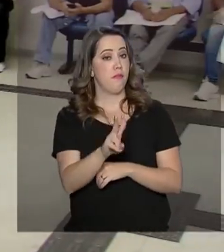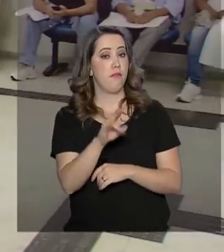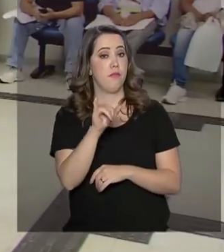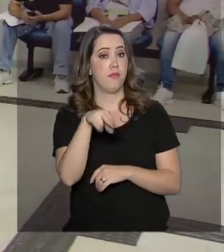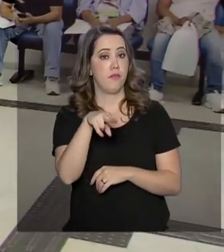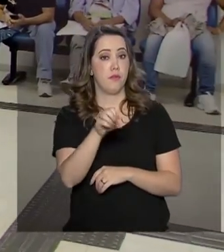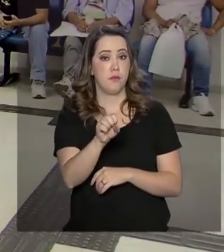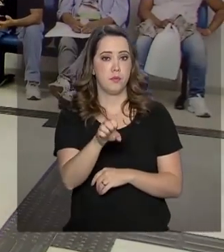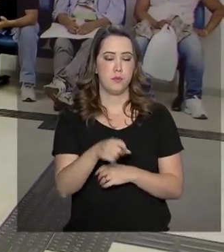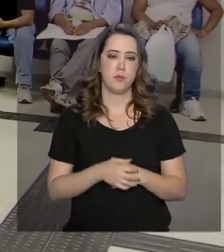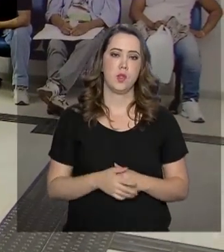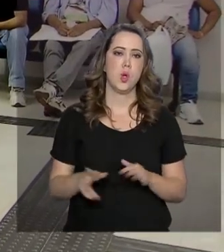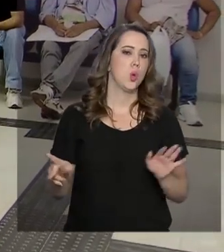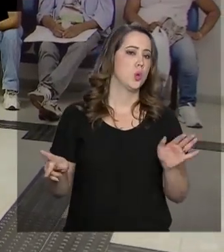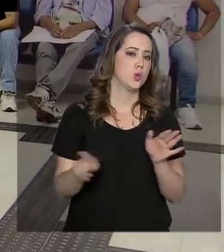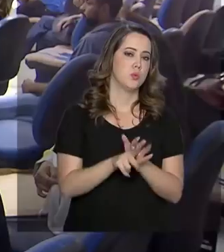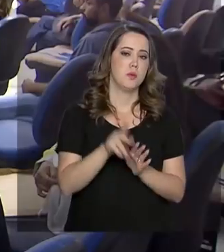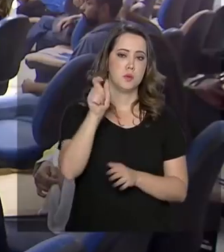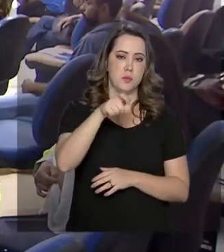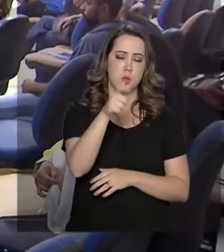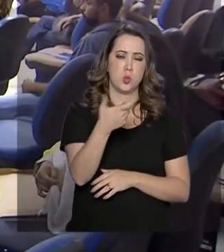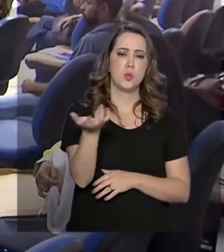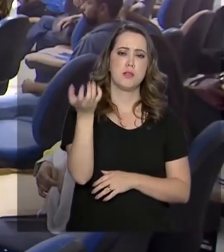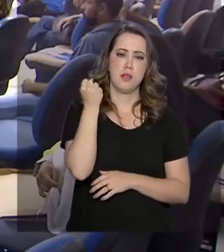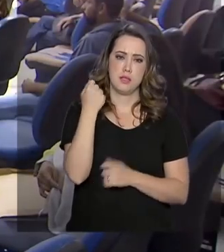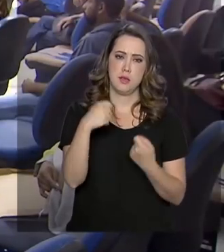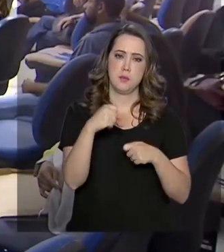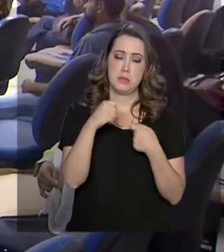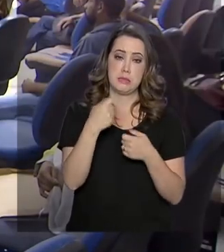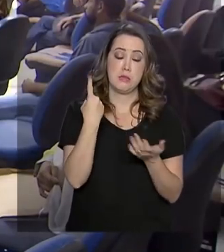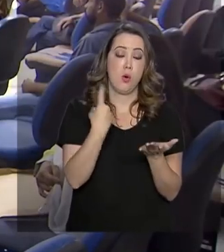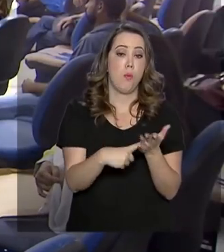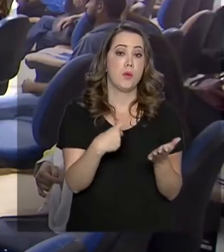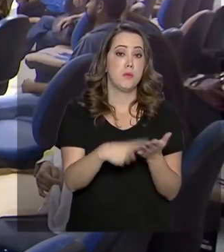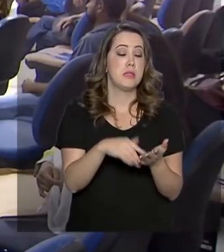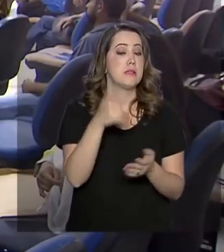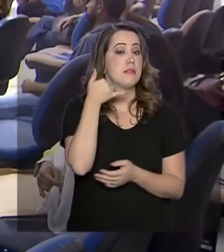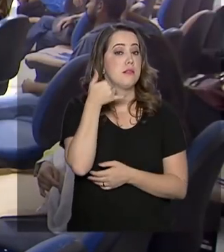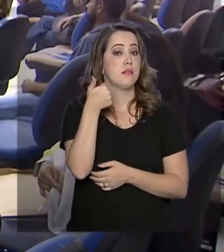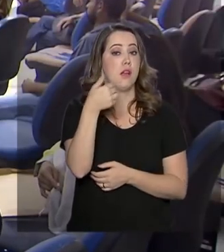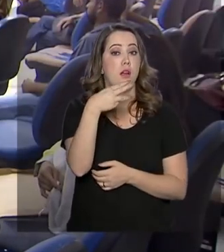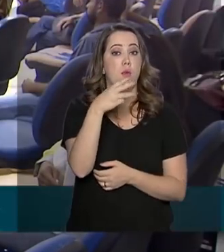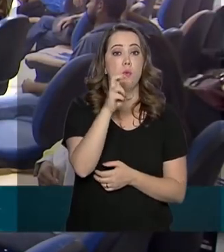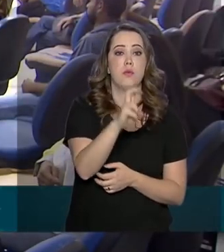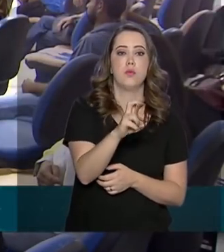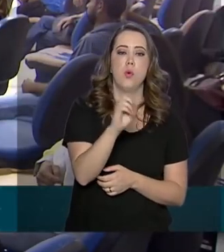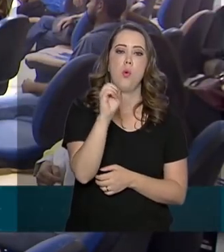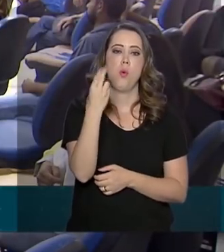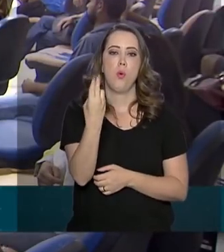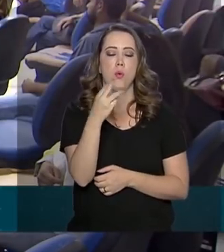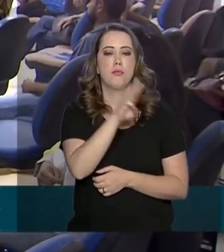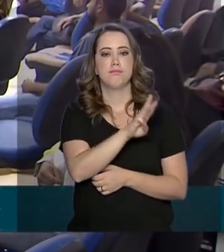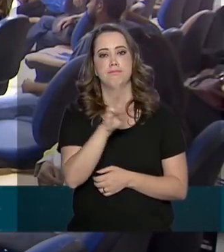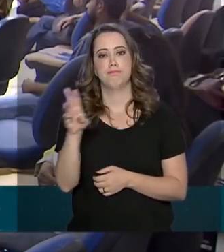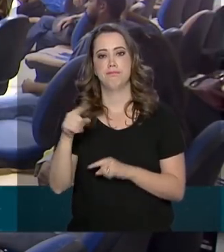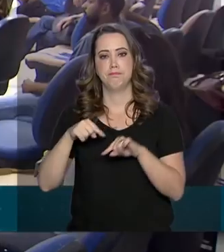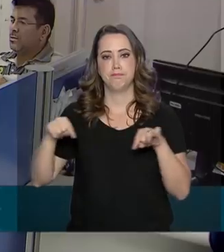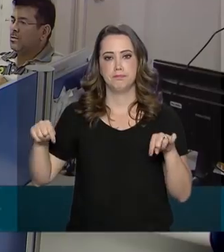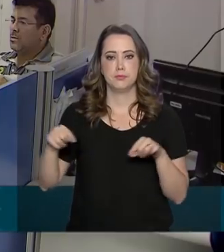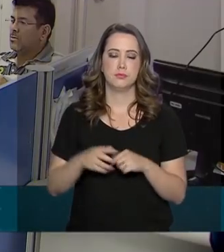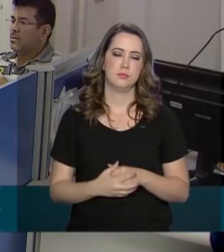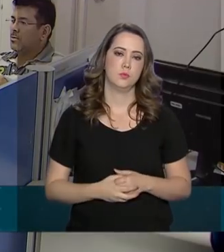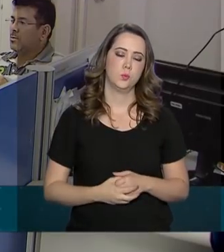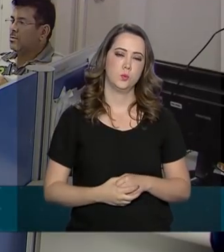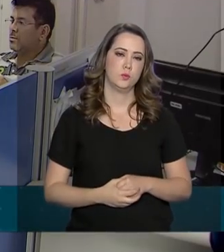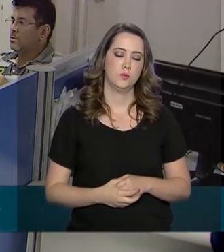INSS. Os próprios beneficiários deverão agendar a perícia pela Central 135 ou pelo portal Meu